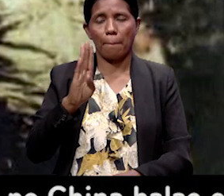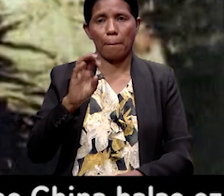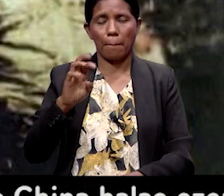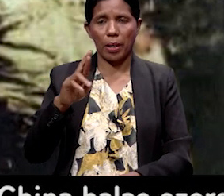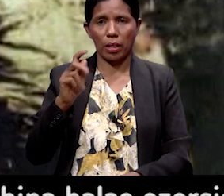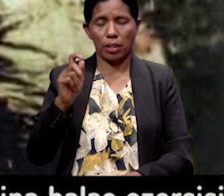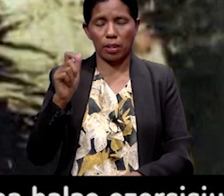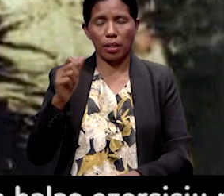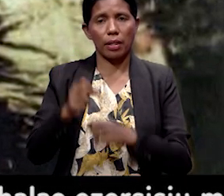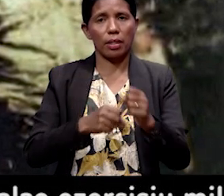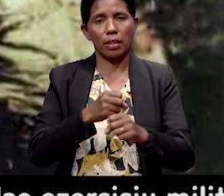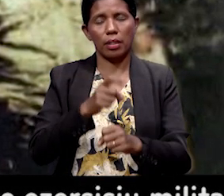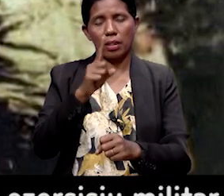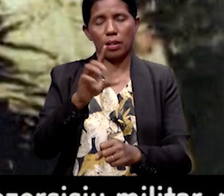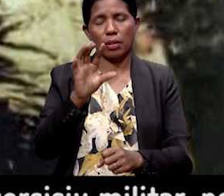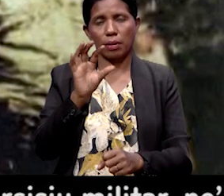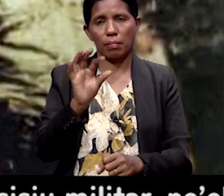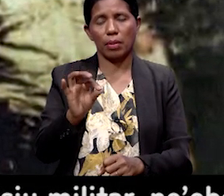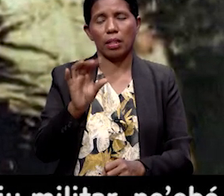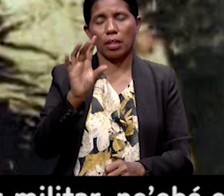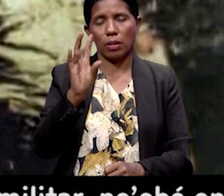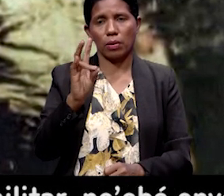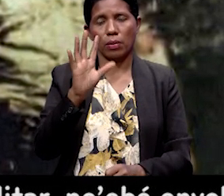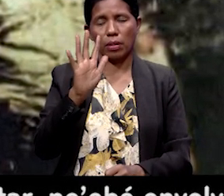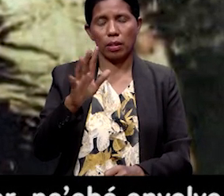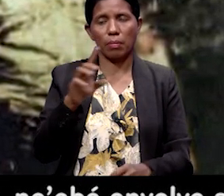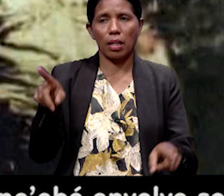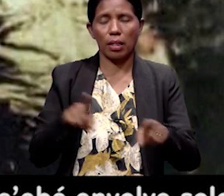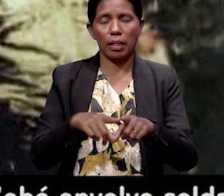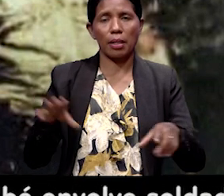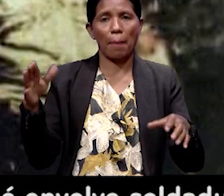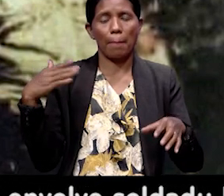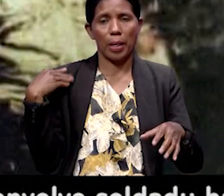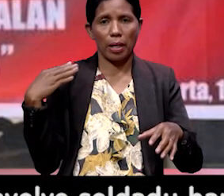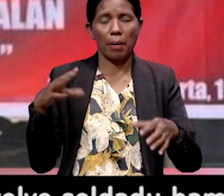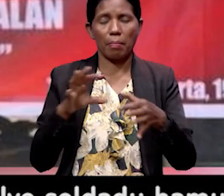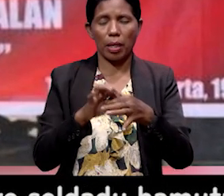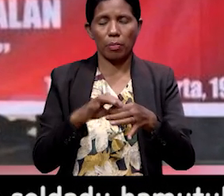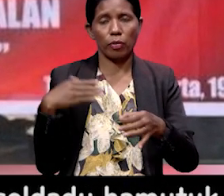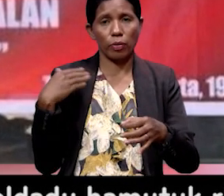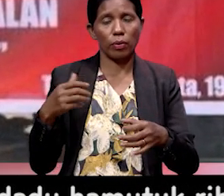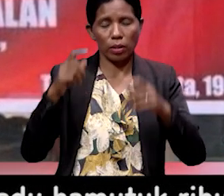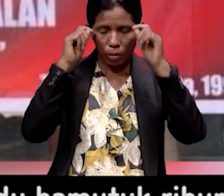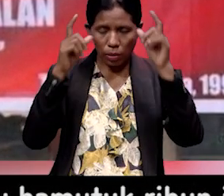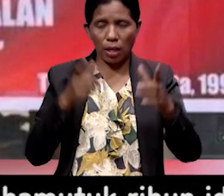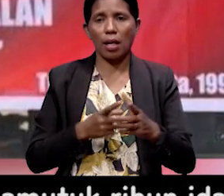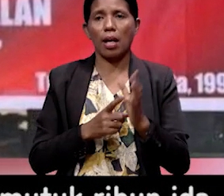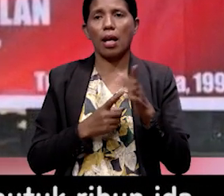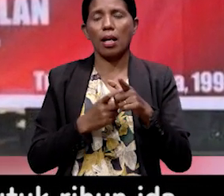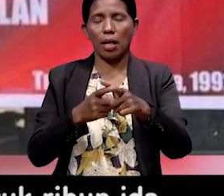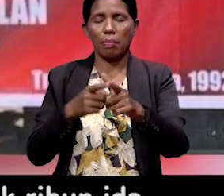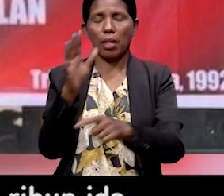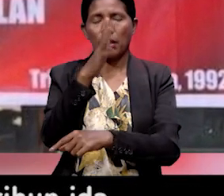atusia hitu nuluresing lima sai membro Organização Popular Juventude Timor ia manufahi nualai ba'i larang hori